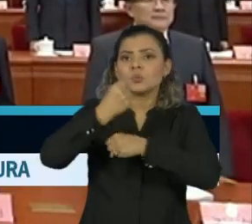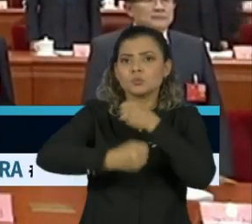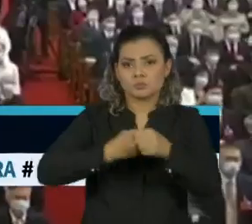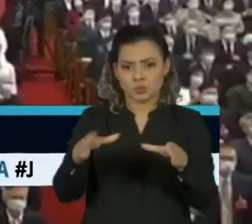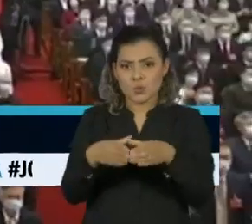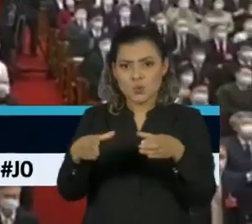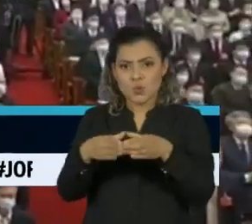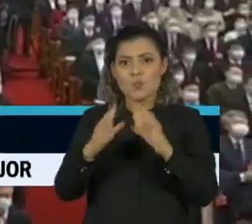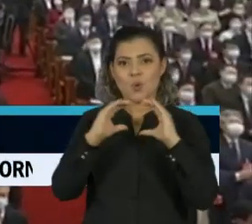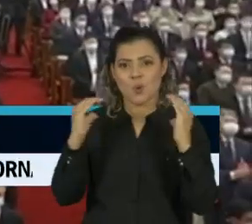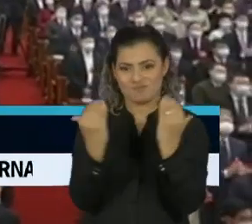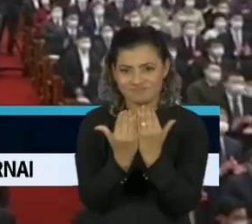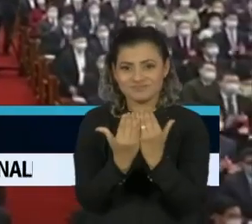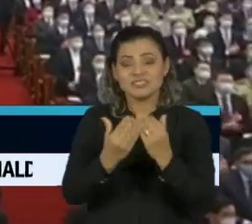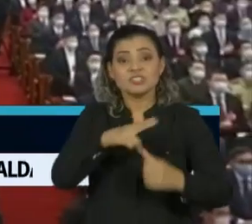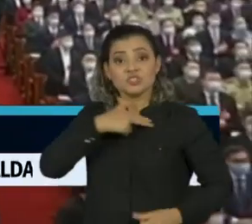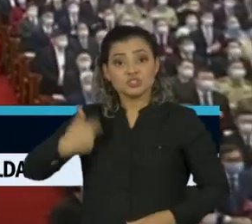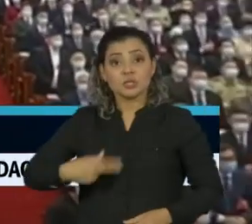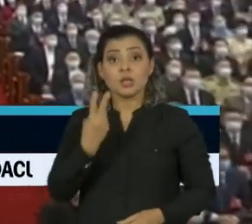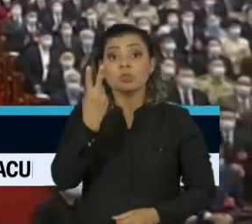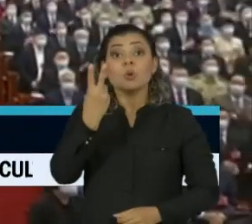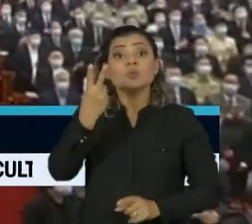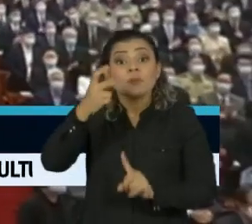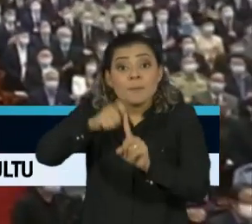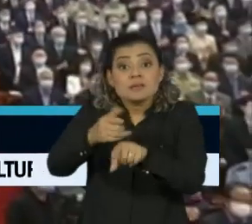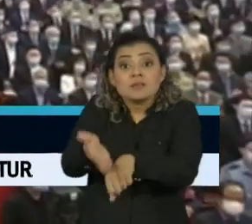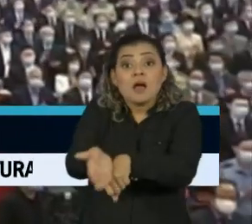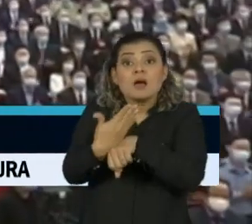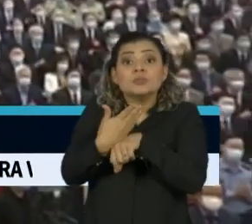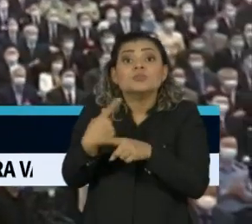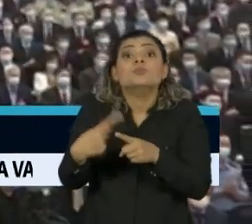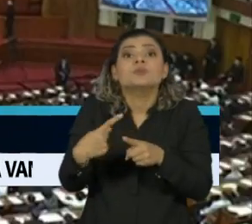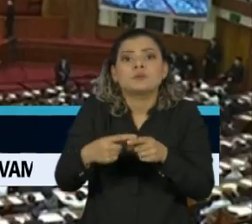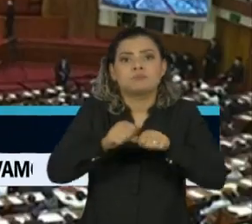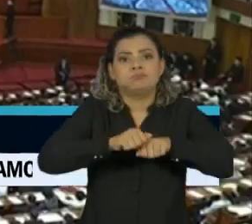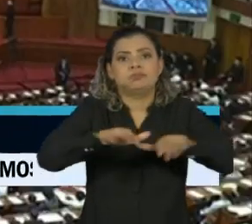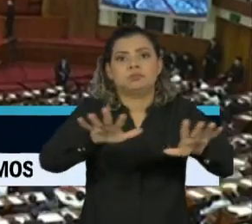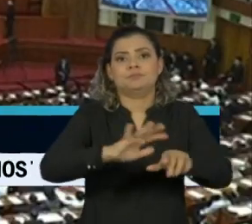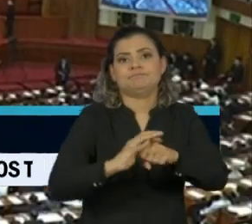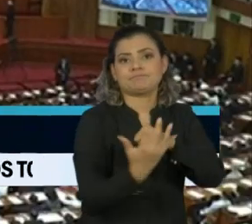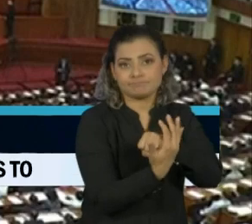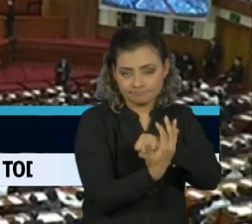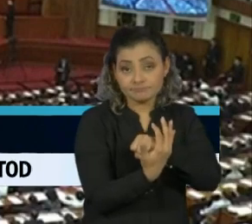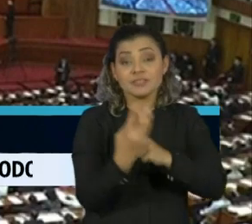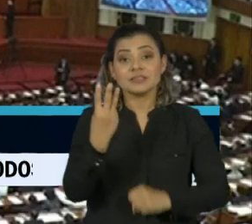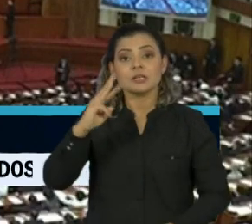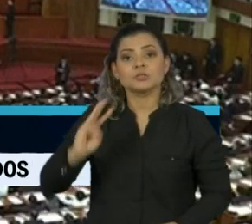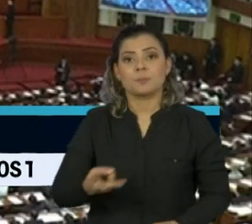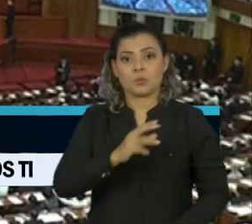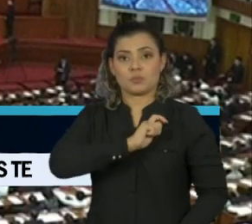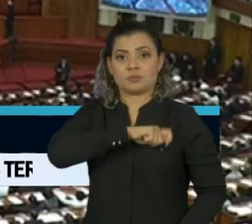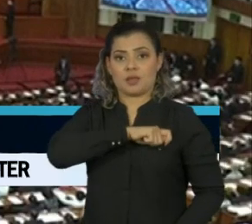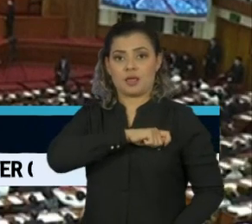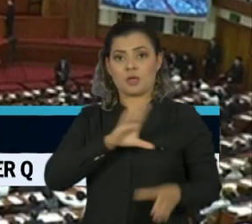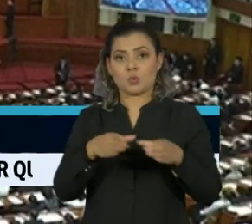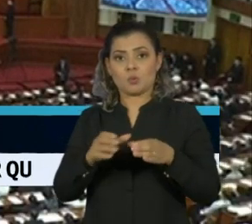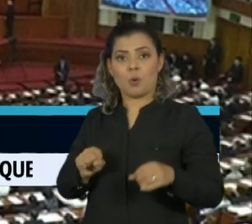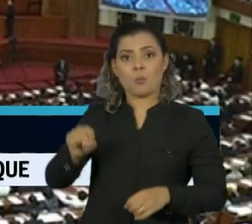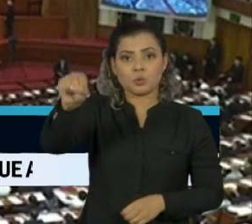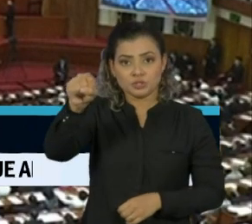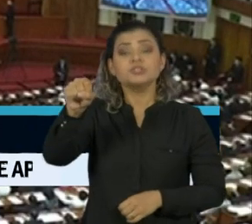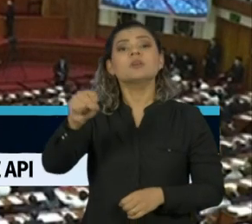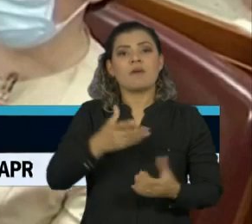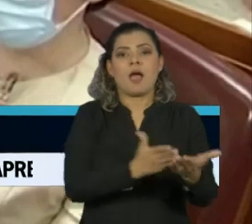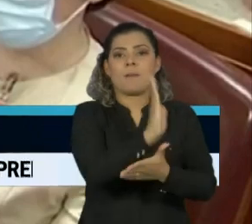Chinês começou hoje, dois meses depois do previsto, por causa da pandemia. 3 mil delegados do Partido Comunista vão aprovar